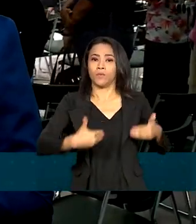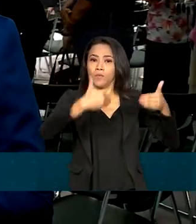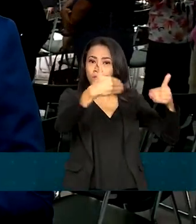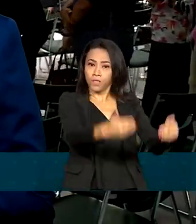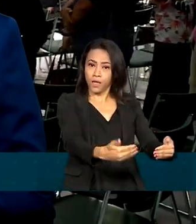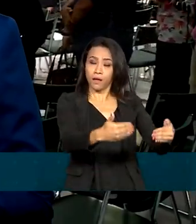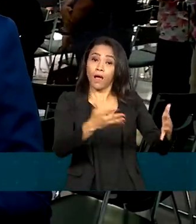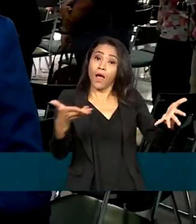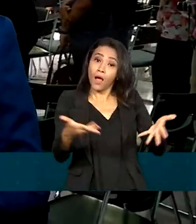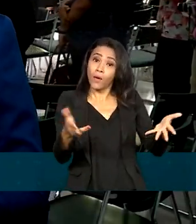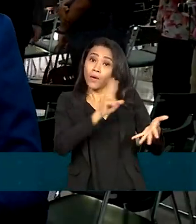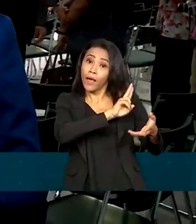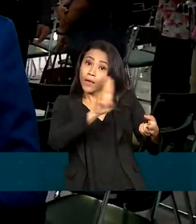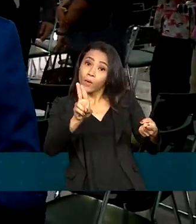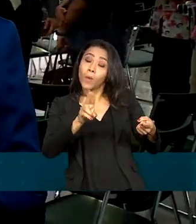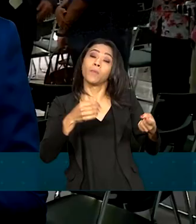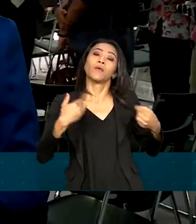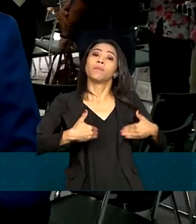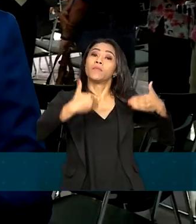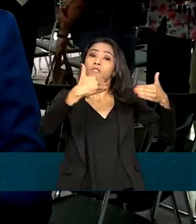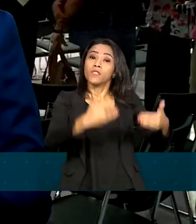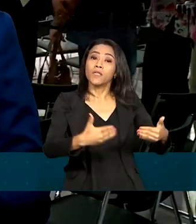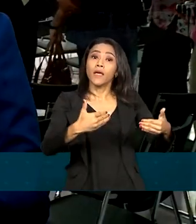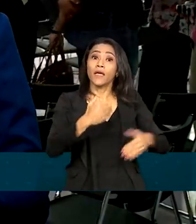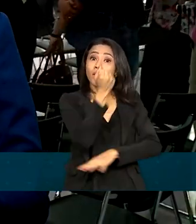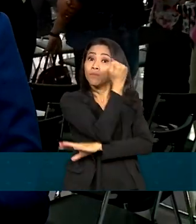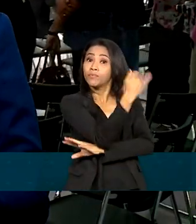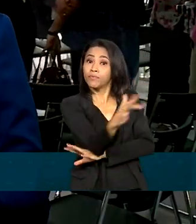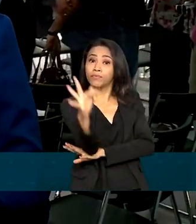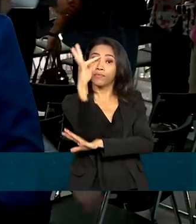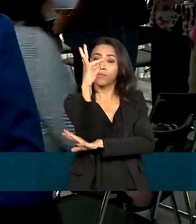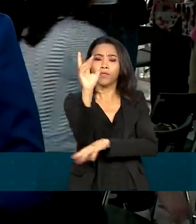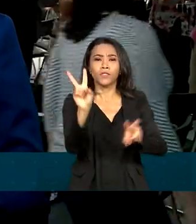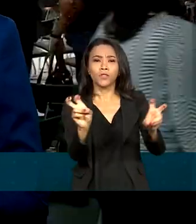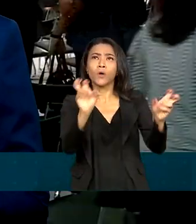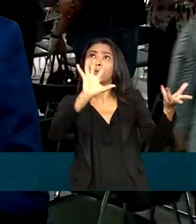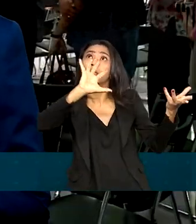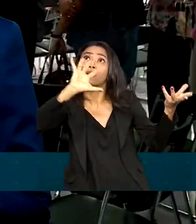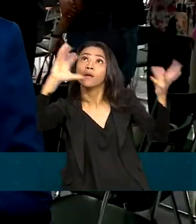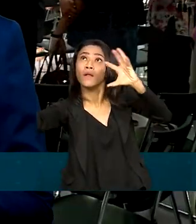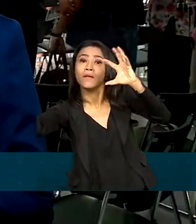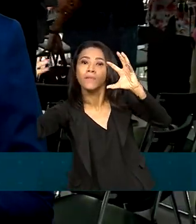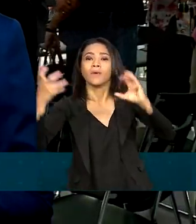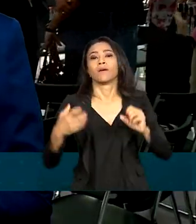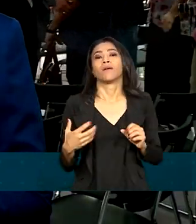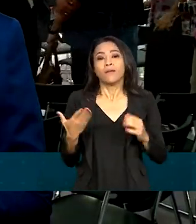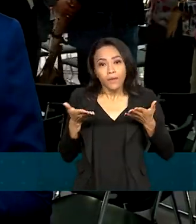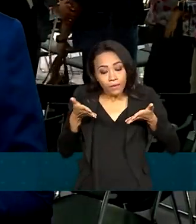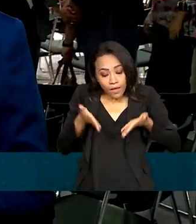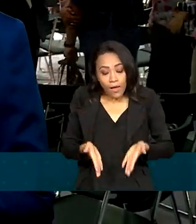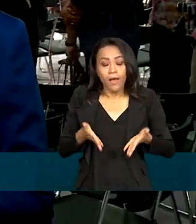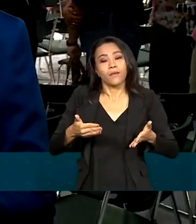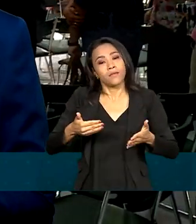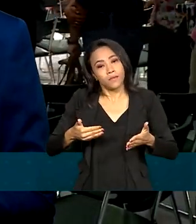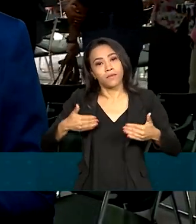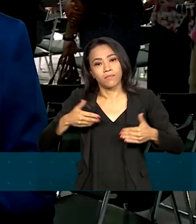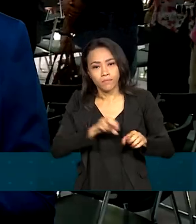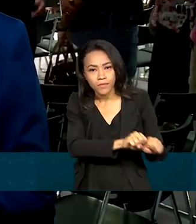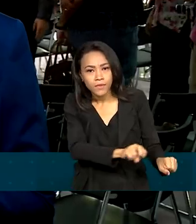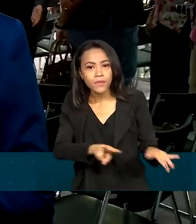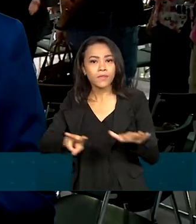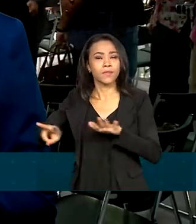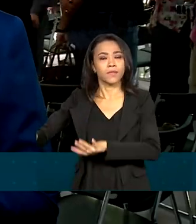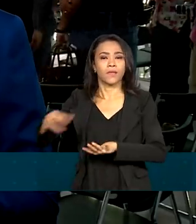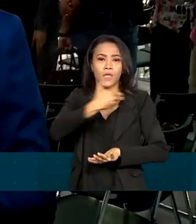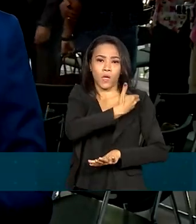passa a se chamar Ministério do Meio Ambiente e Mudança do Clima. Além disso, nesta semana, o governo Lula